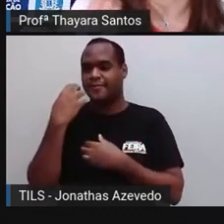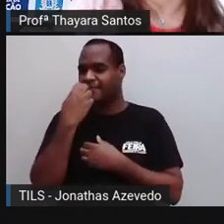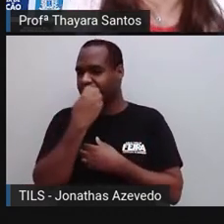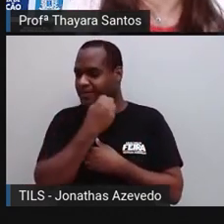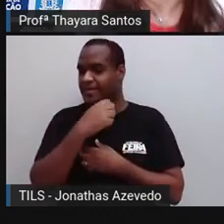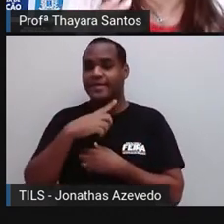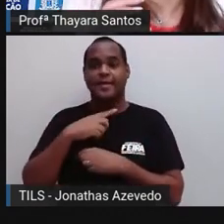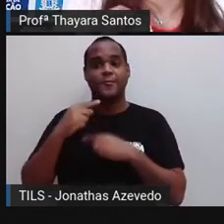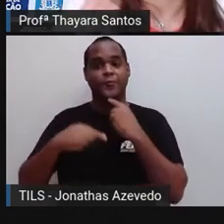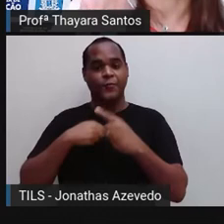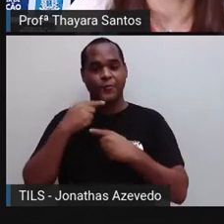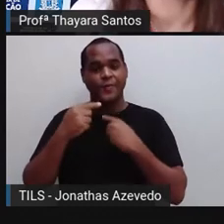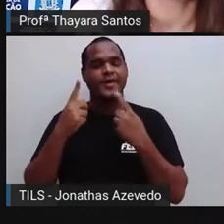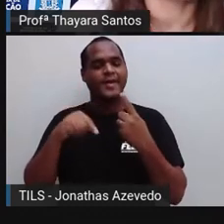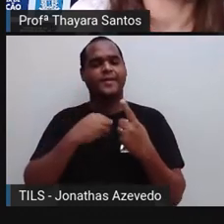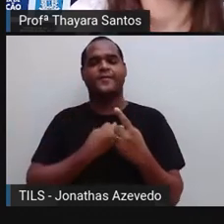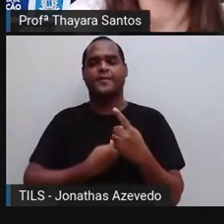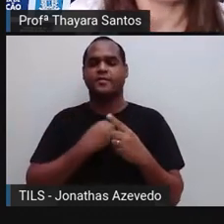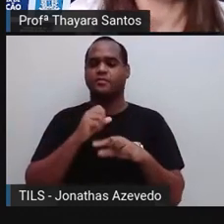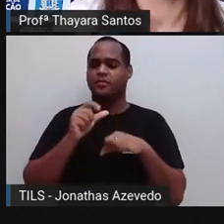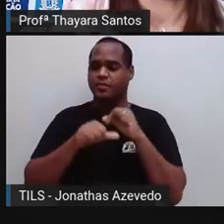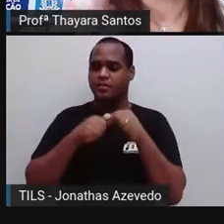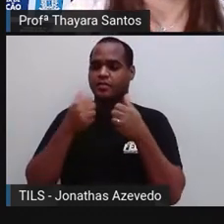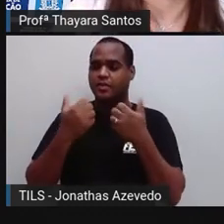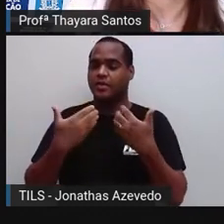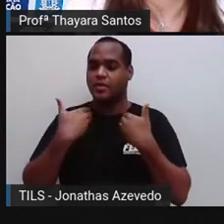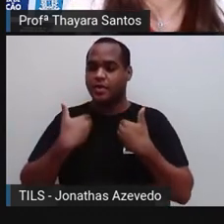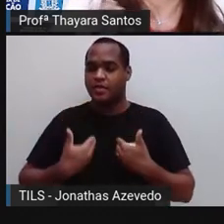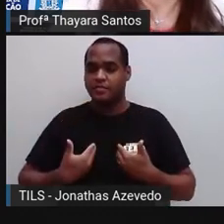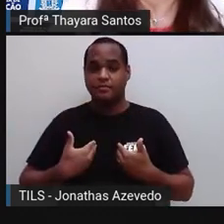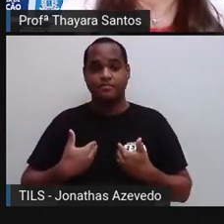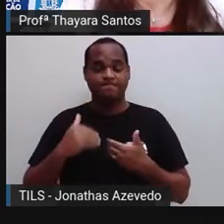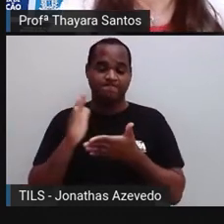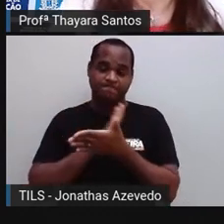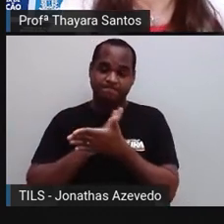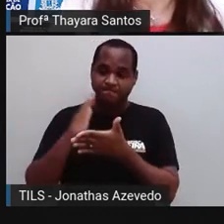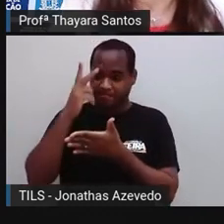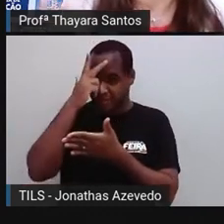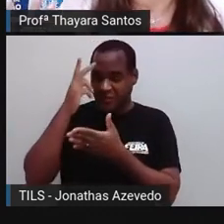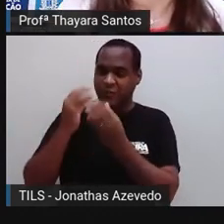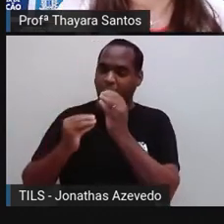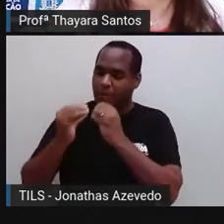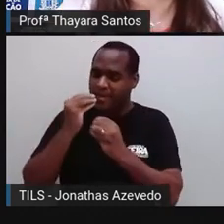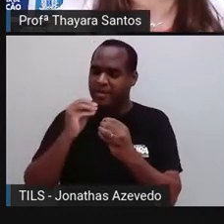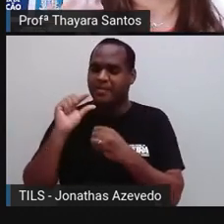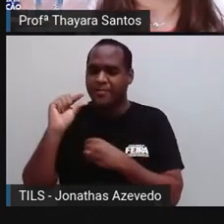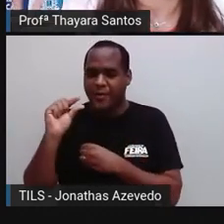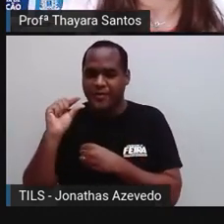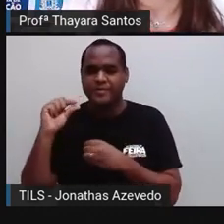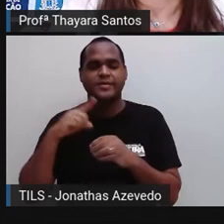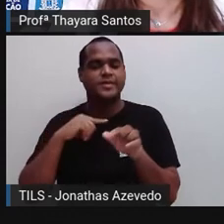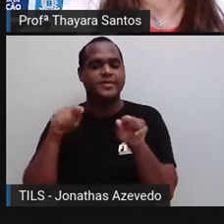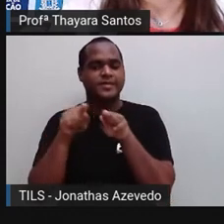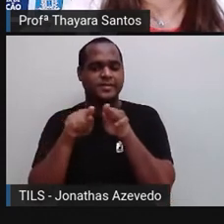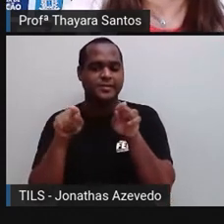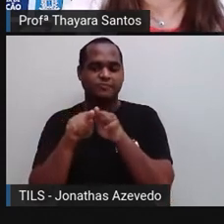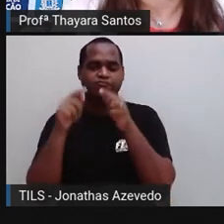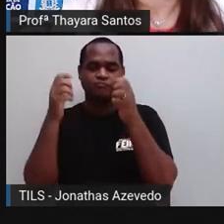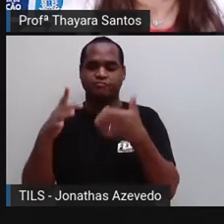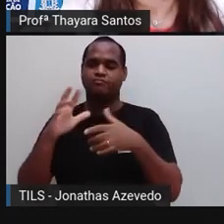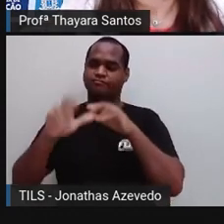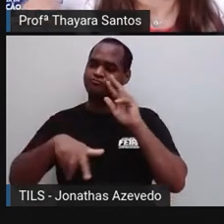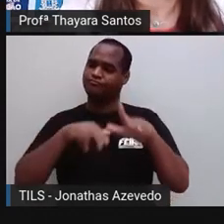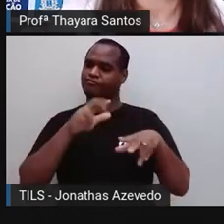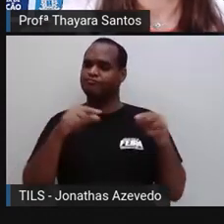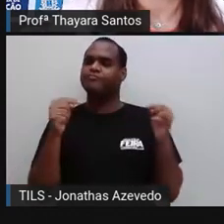isso não faz com que eles virem gordura dentro do corpo. Já tem pessoas que mesmo comendo pouco, elas já têm um biotipo diferente,